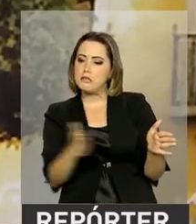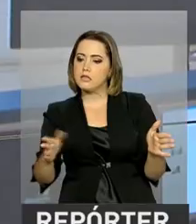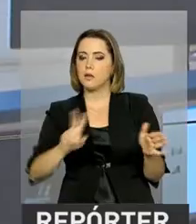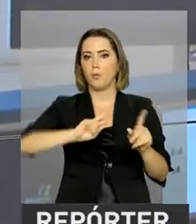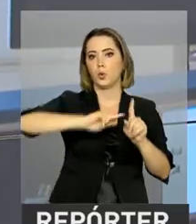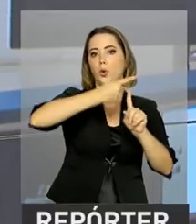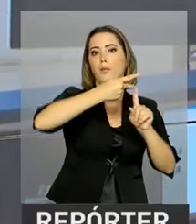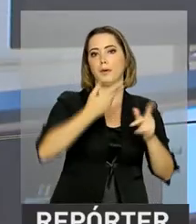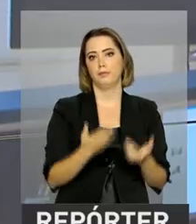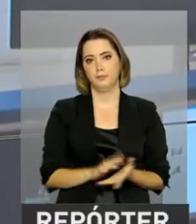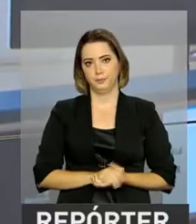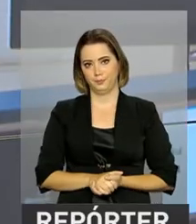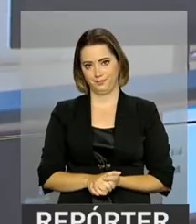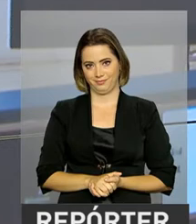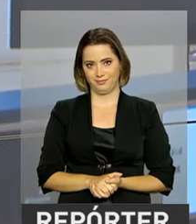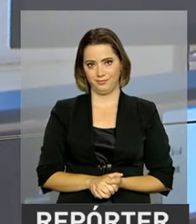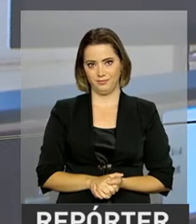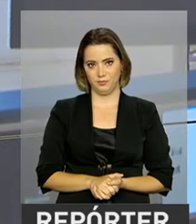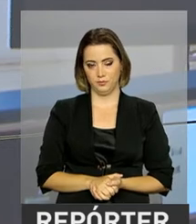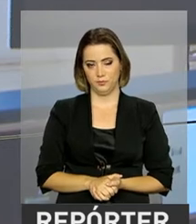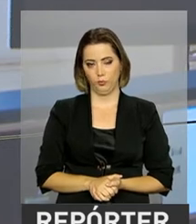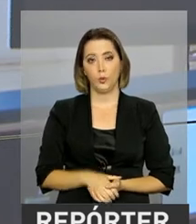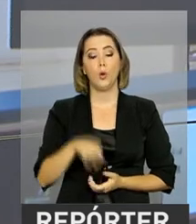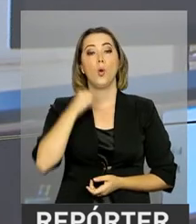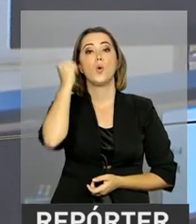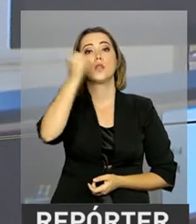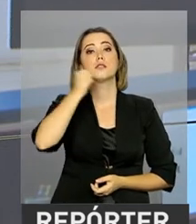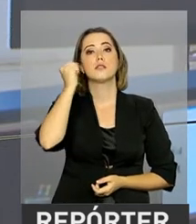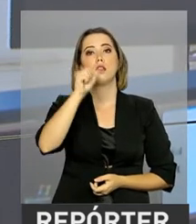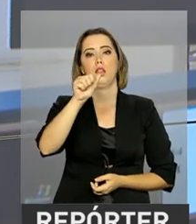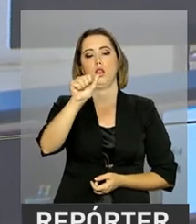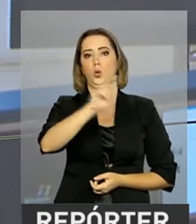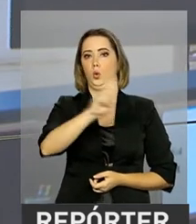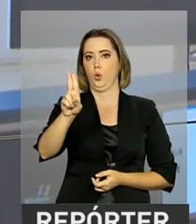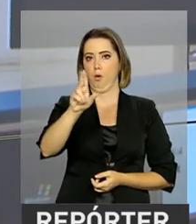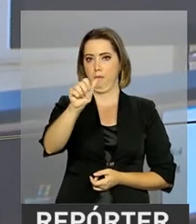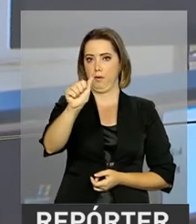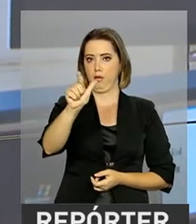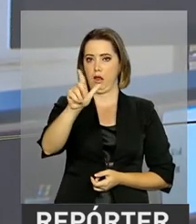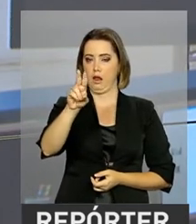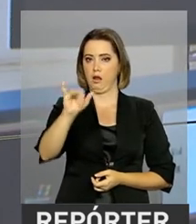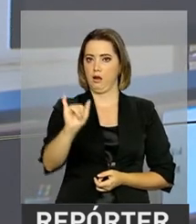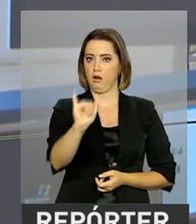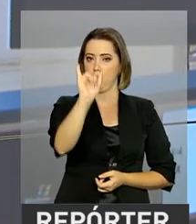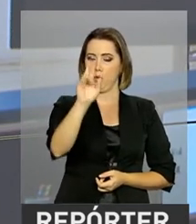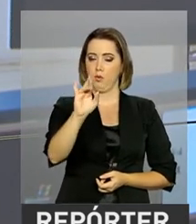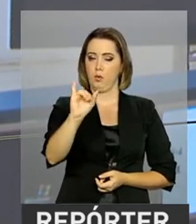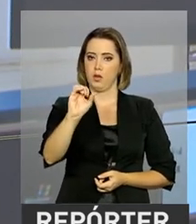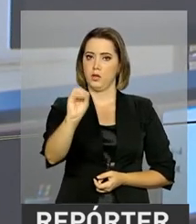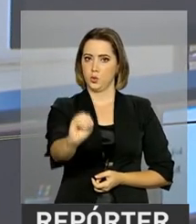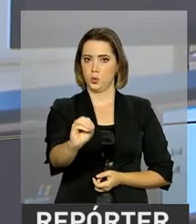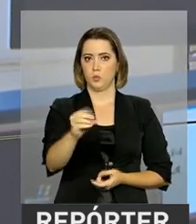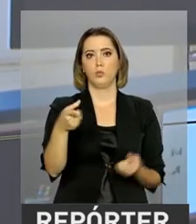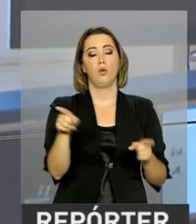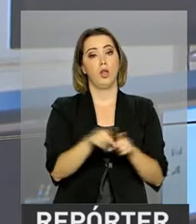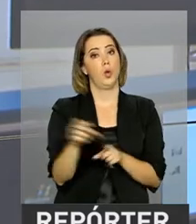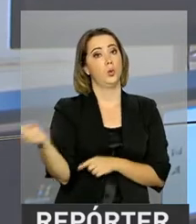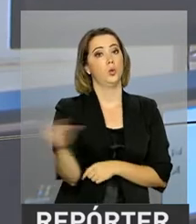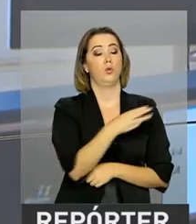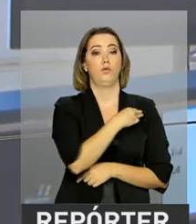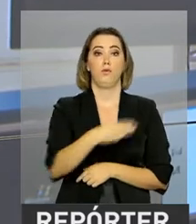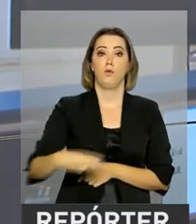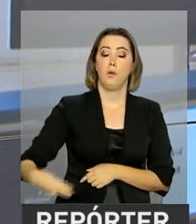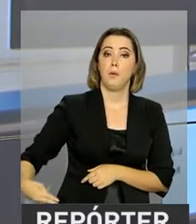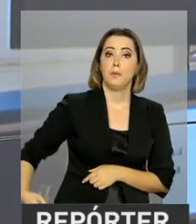dobra. O senador Aloysio Nunes é o novo ministro das Relações Exteriores. O anúncio foi feito agora há